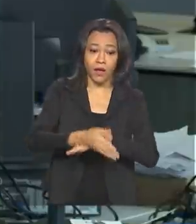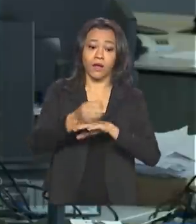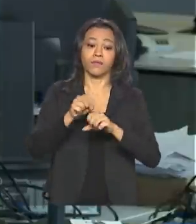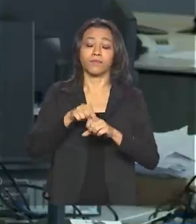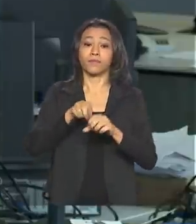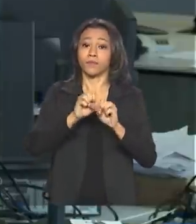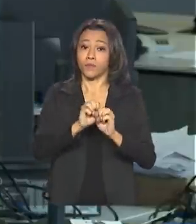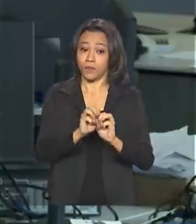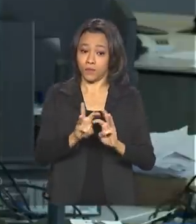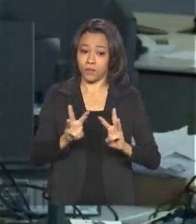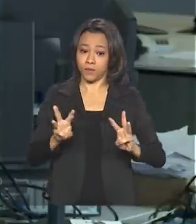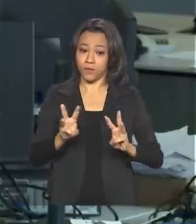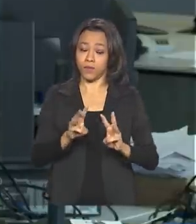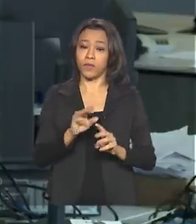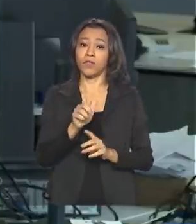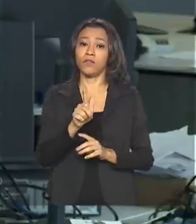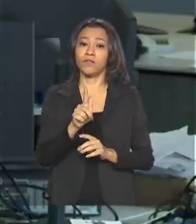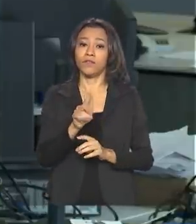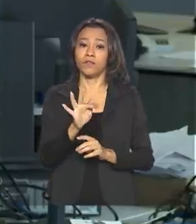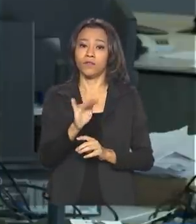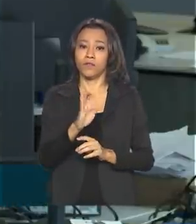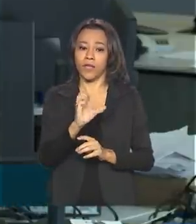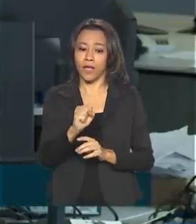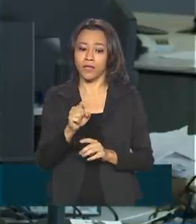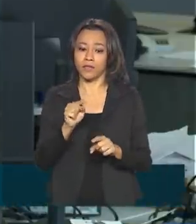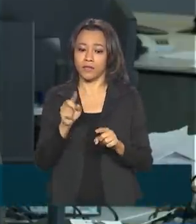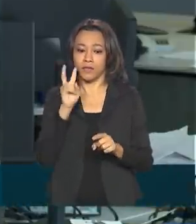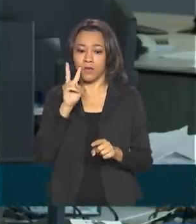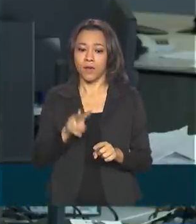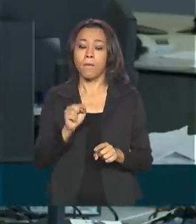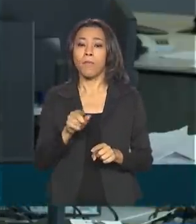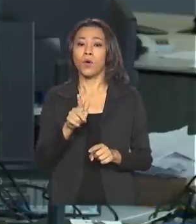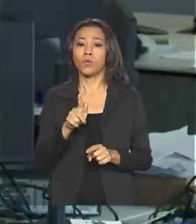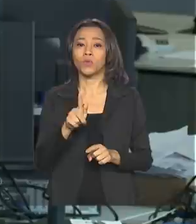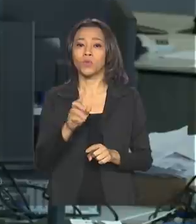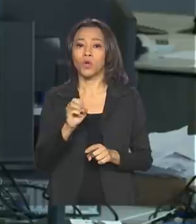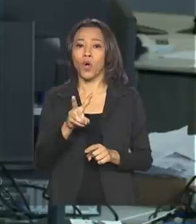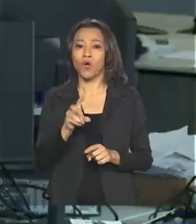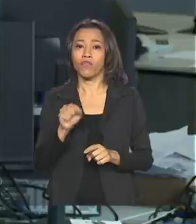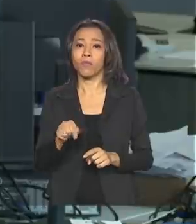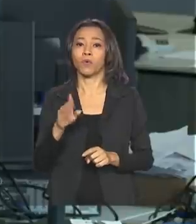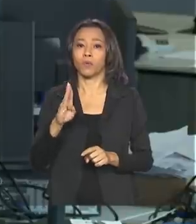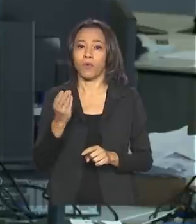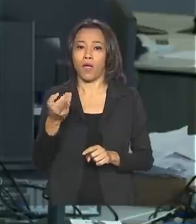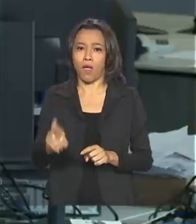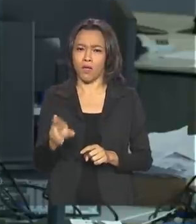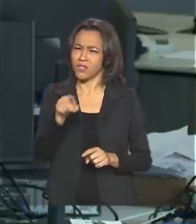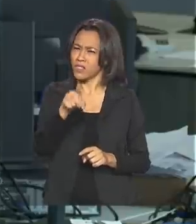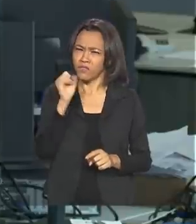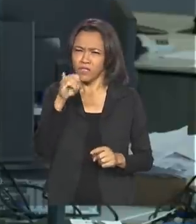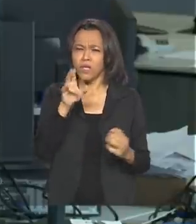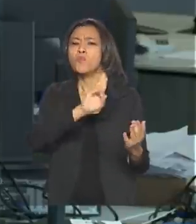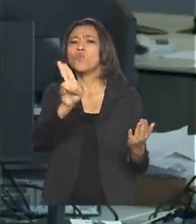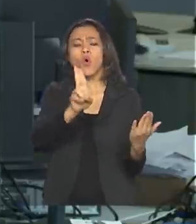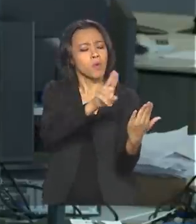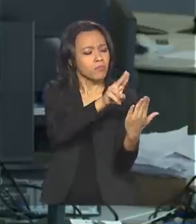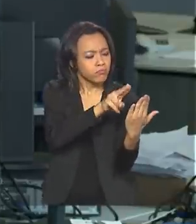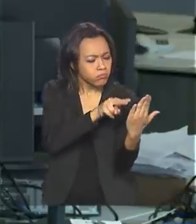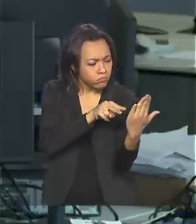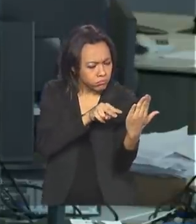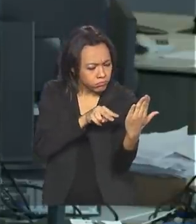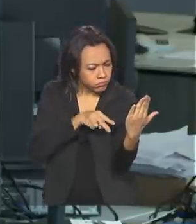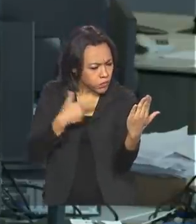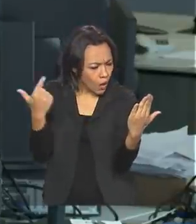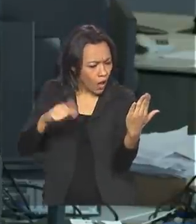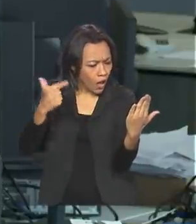.mec.gov.br. Mas quem não encontrar seu nome na lista, não tiver sido selecionado ainda, ainda